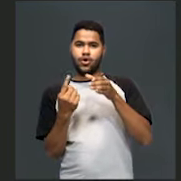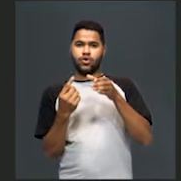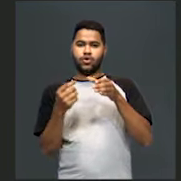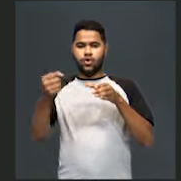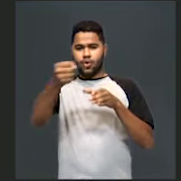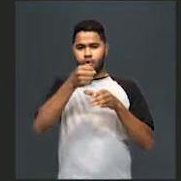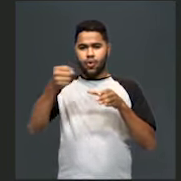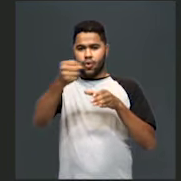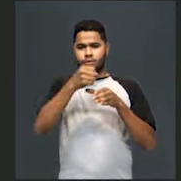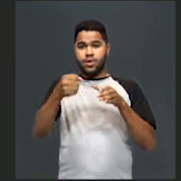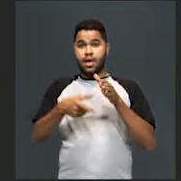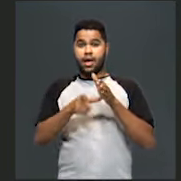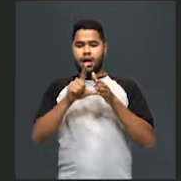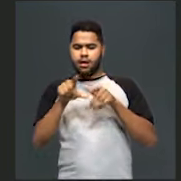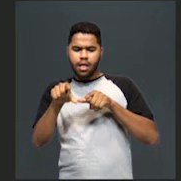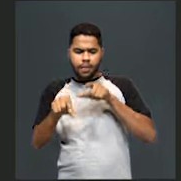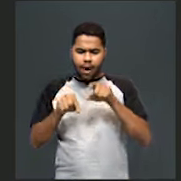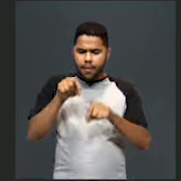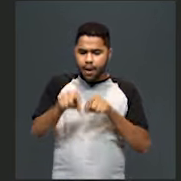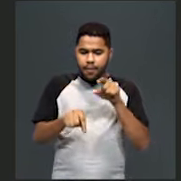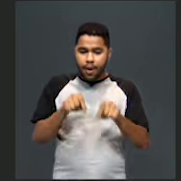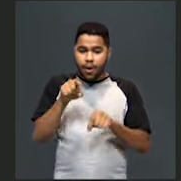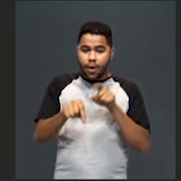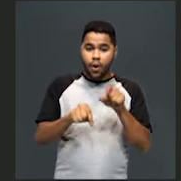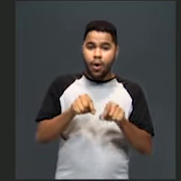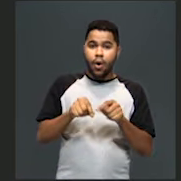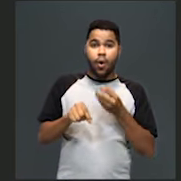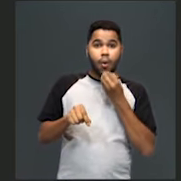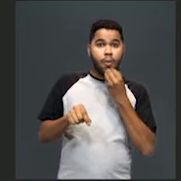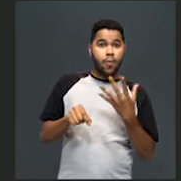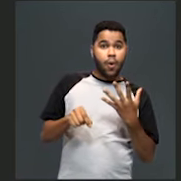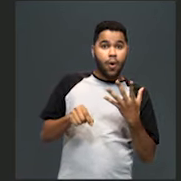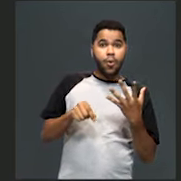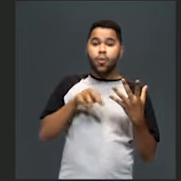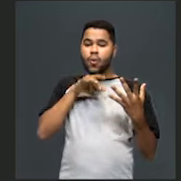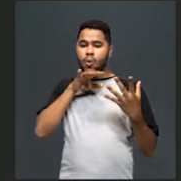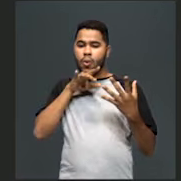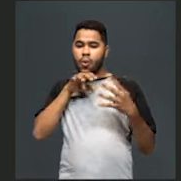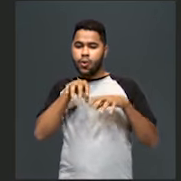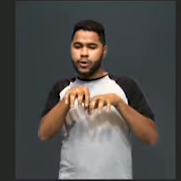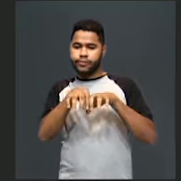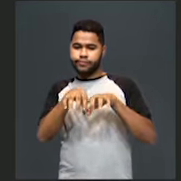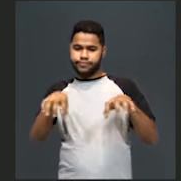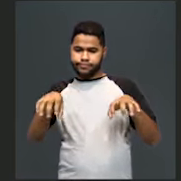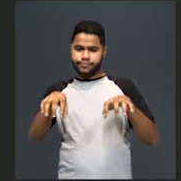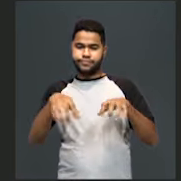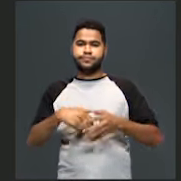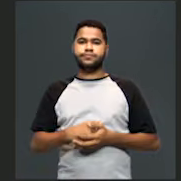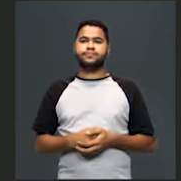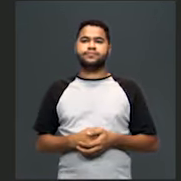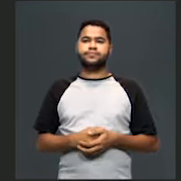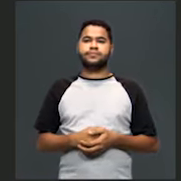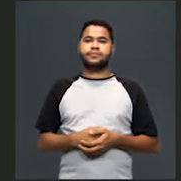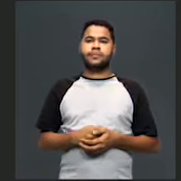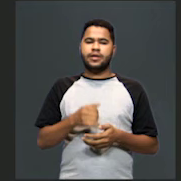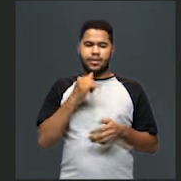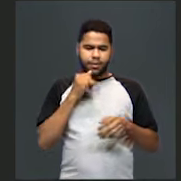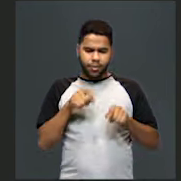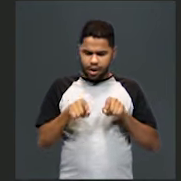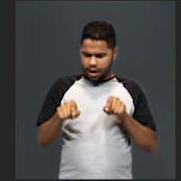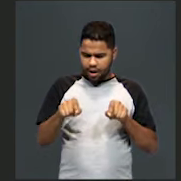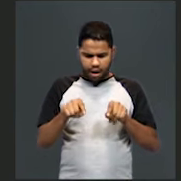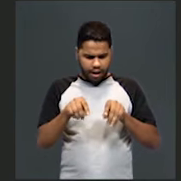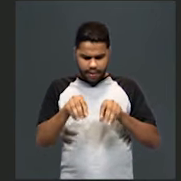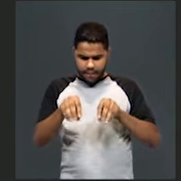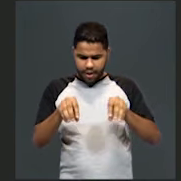nós separamos os grãos bons daqueles que estão ruins, das pedrinhas que estão